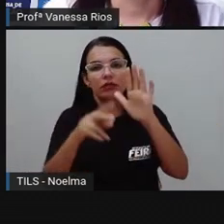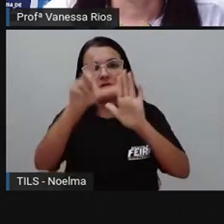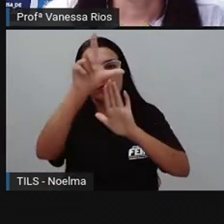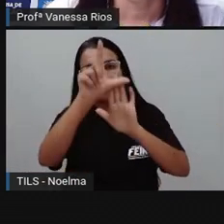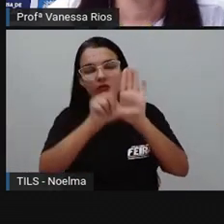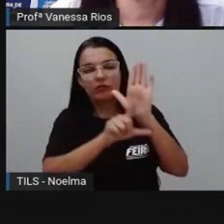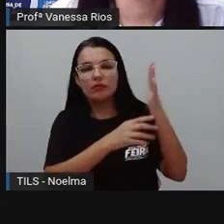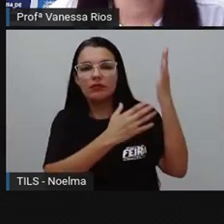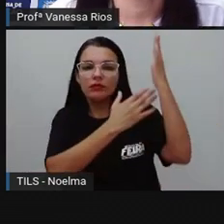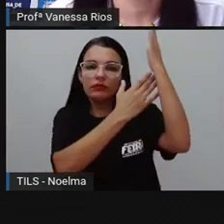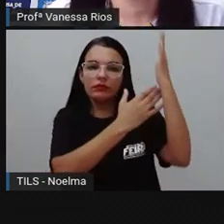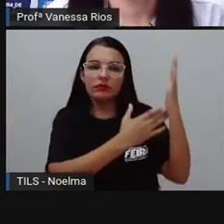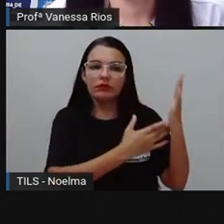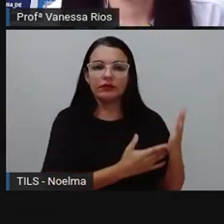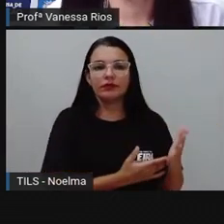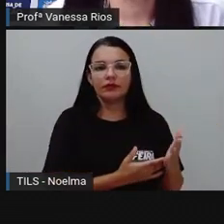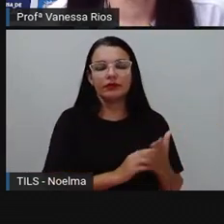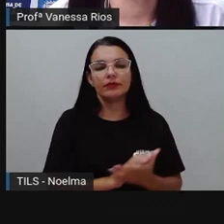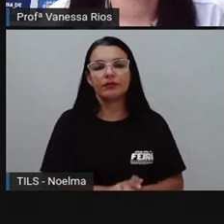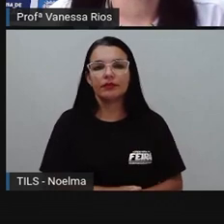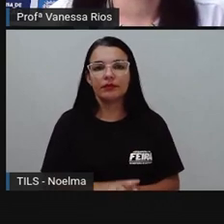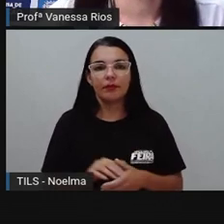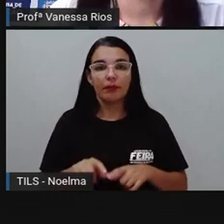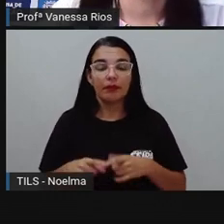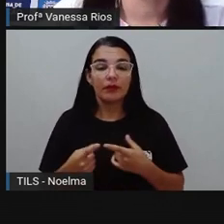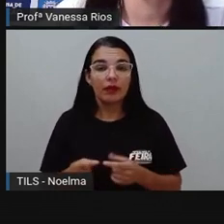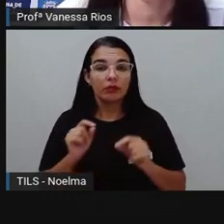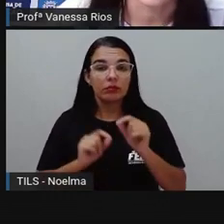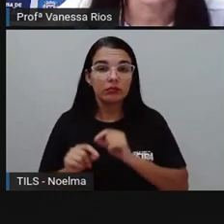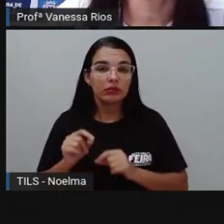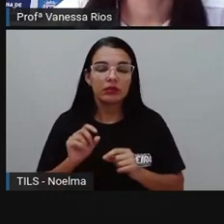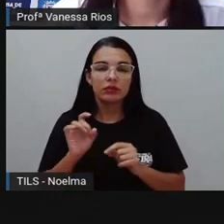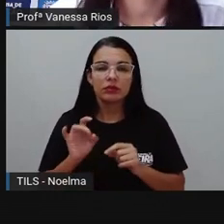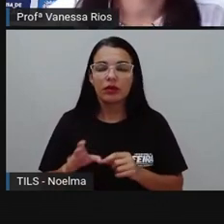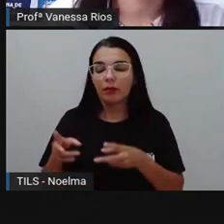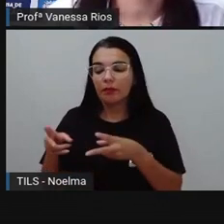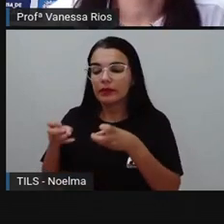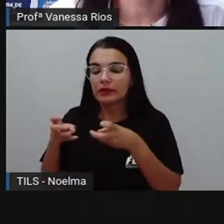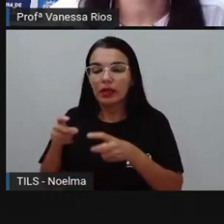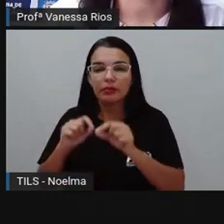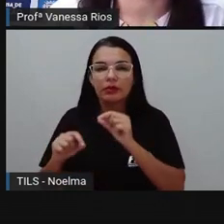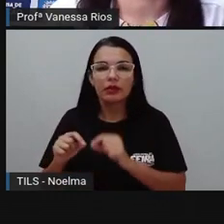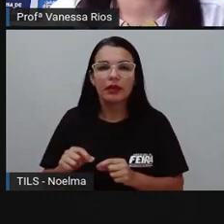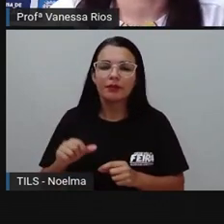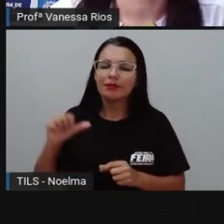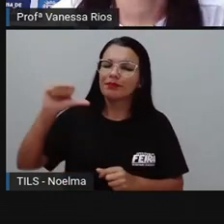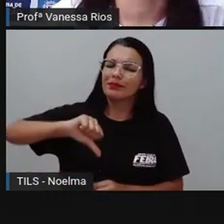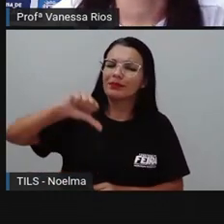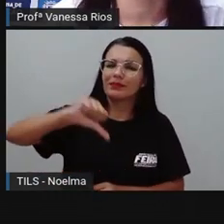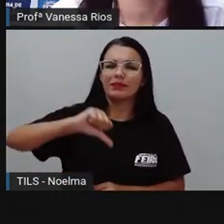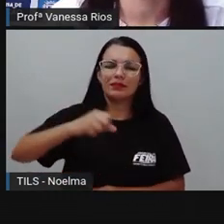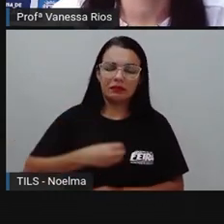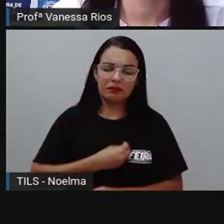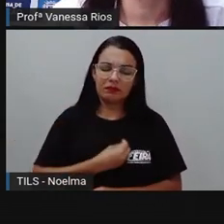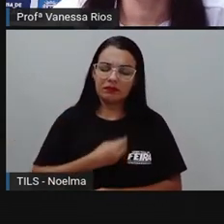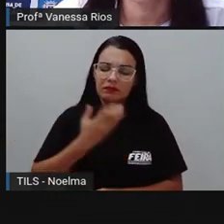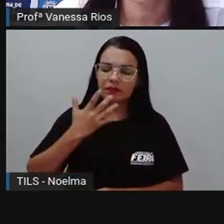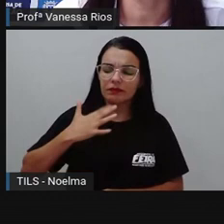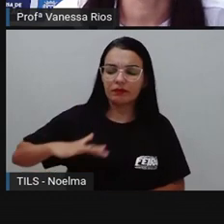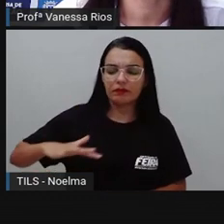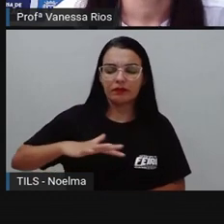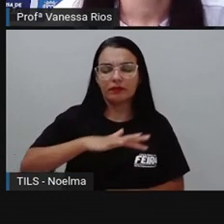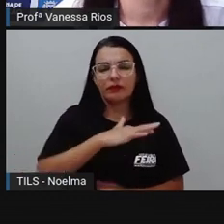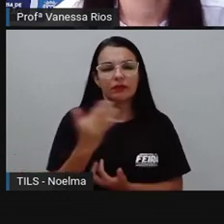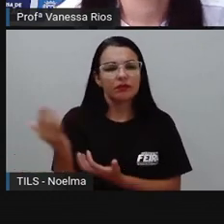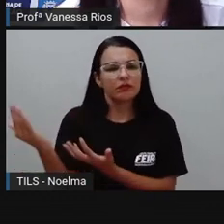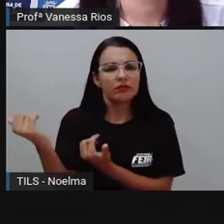variedade, a gente só percebe o quanto pode ser prejudicial para a vida de crianças, de adolescentes, de adultos